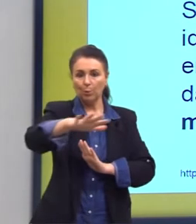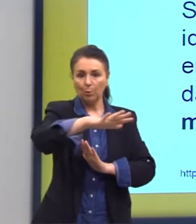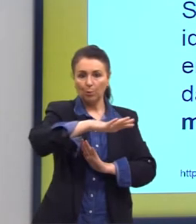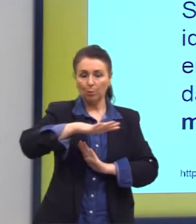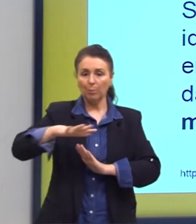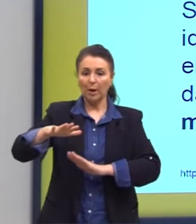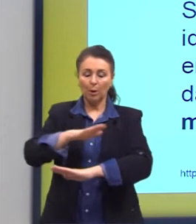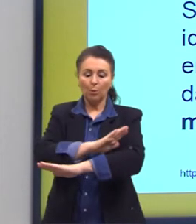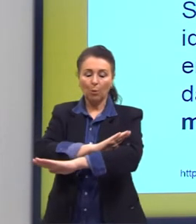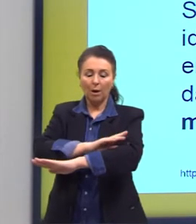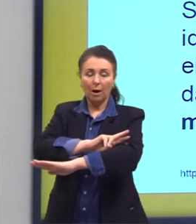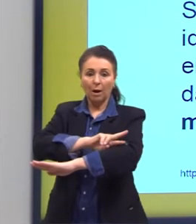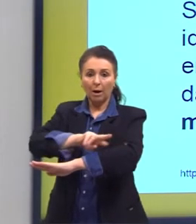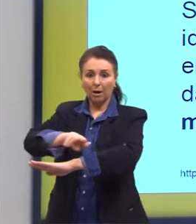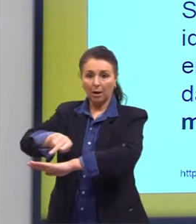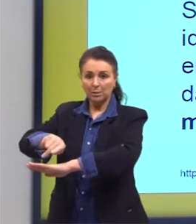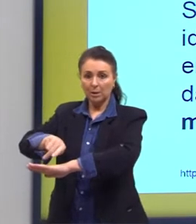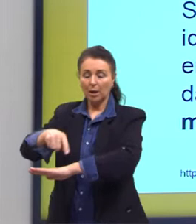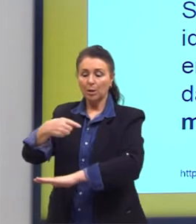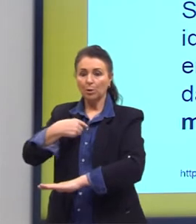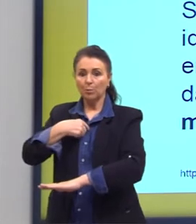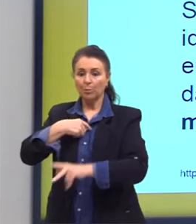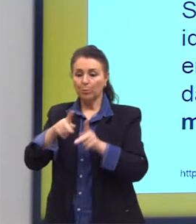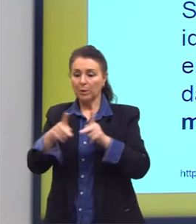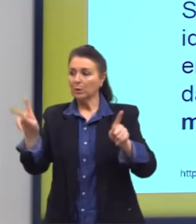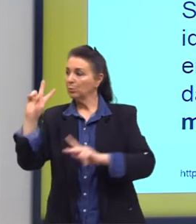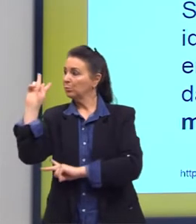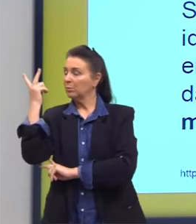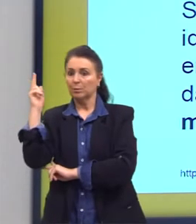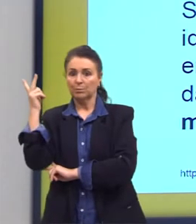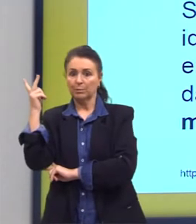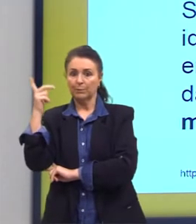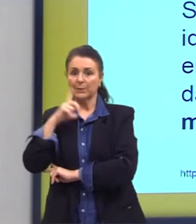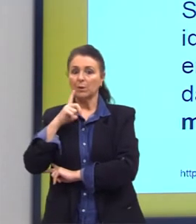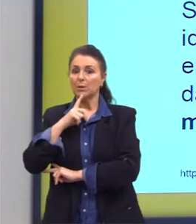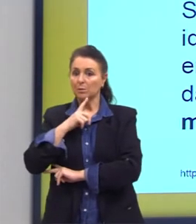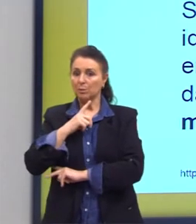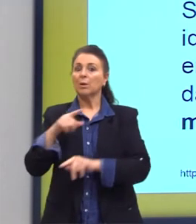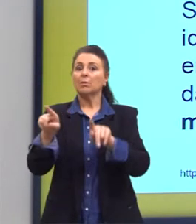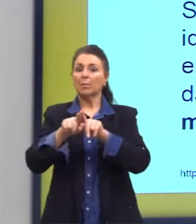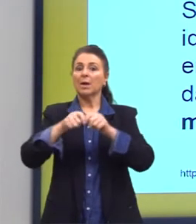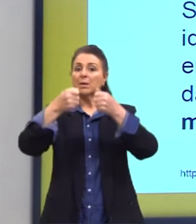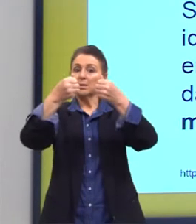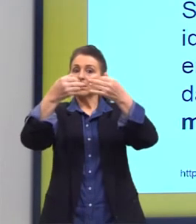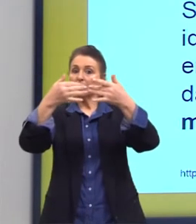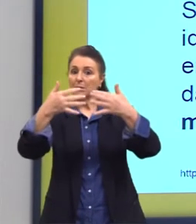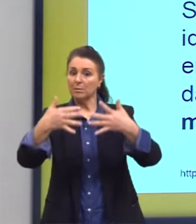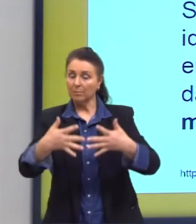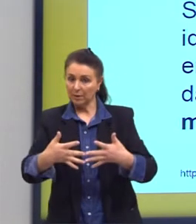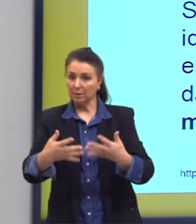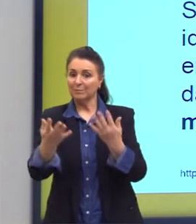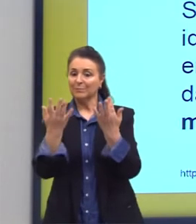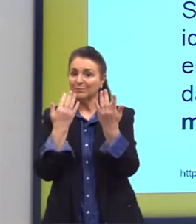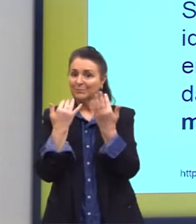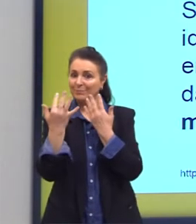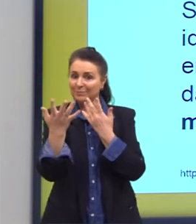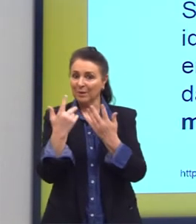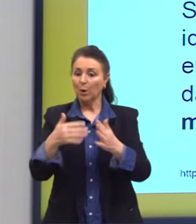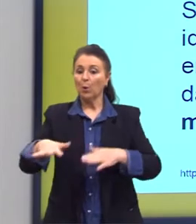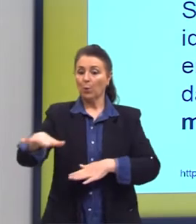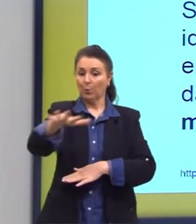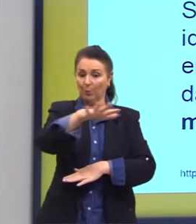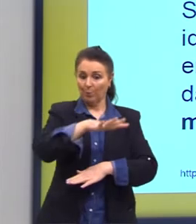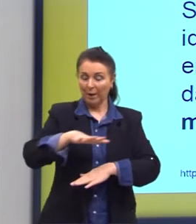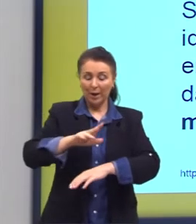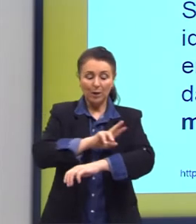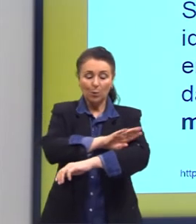raça e o momento histórico. Então, isso já é a definição também do naturalismo. O meio, a raça e o momento histórico em qual